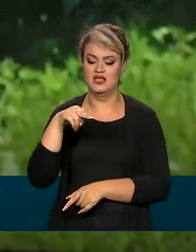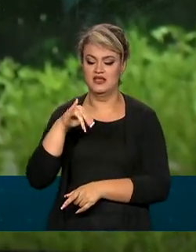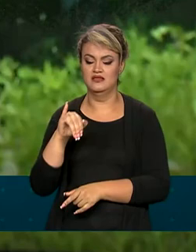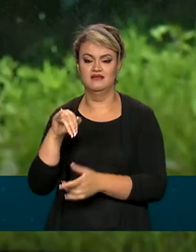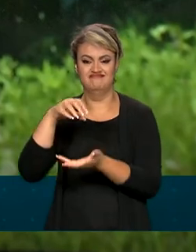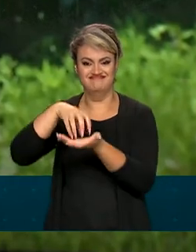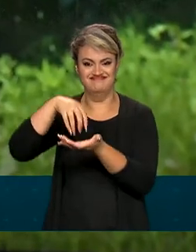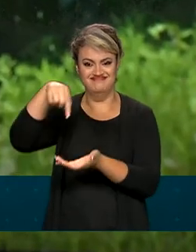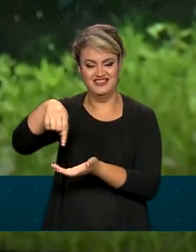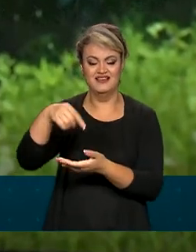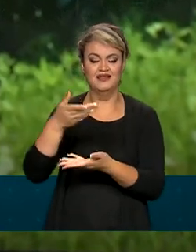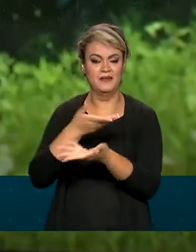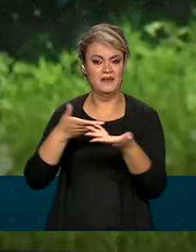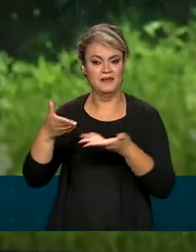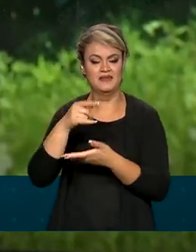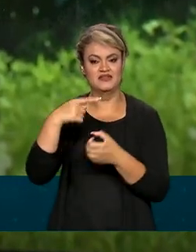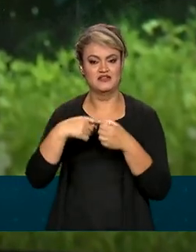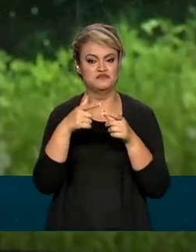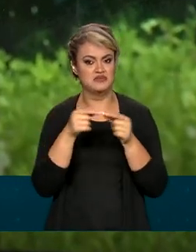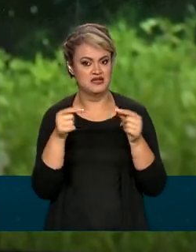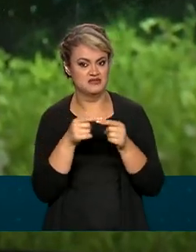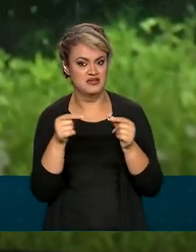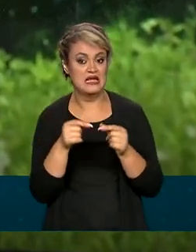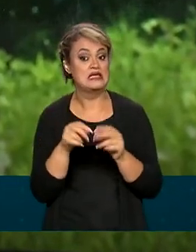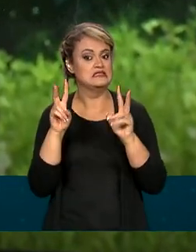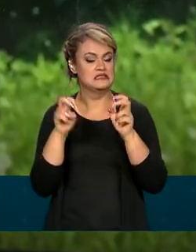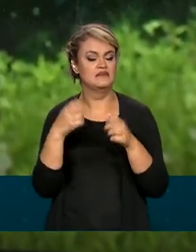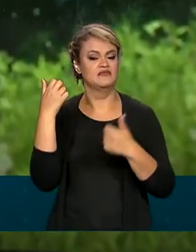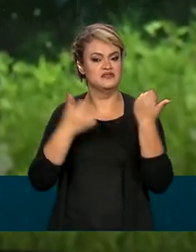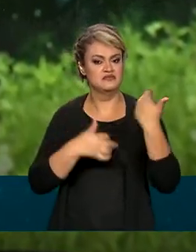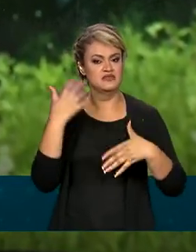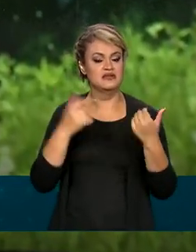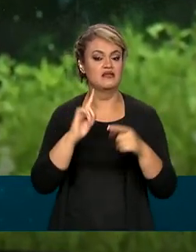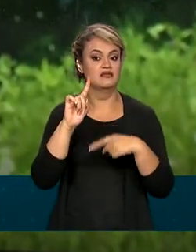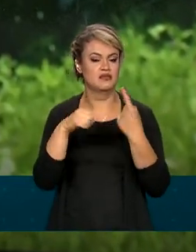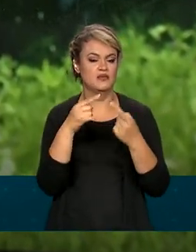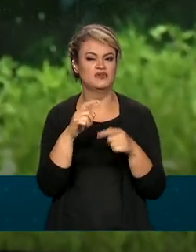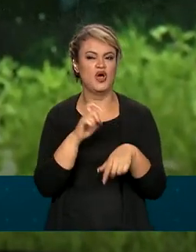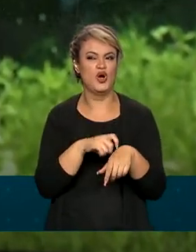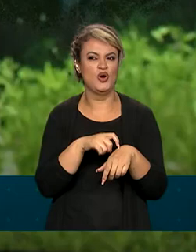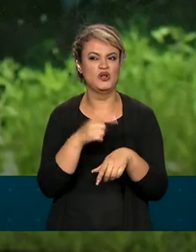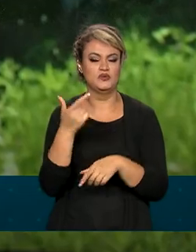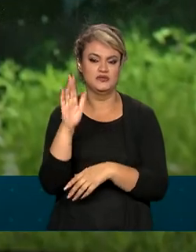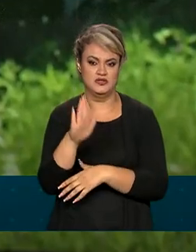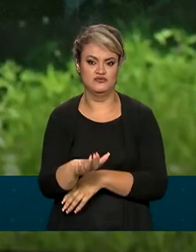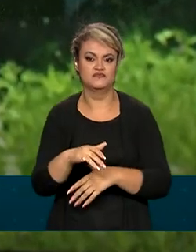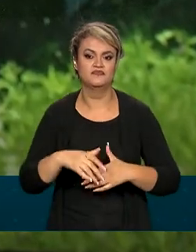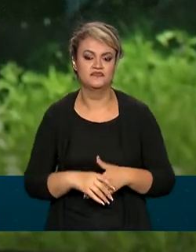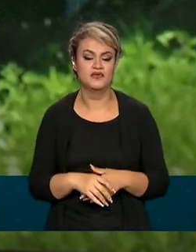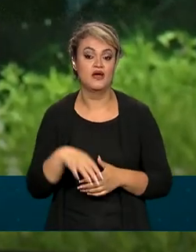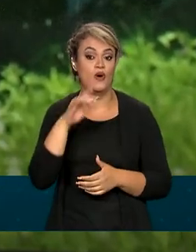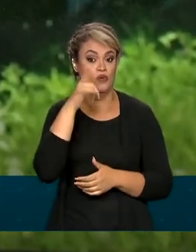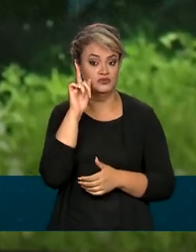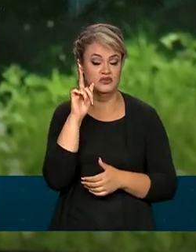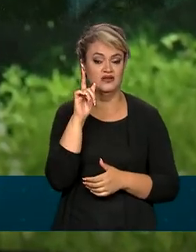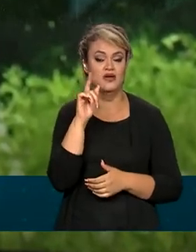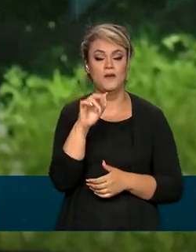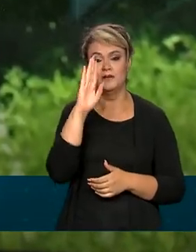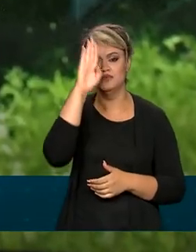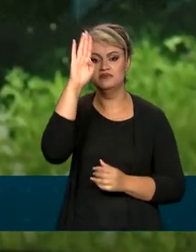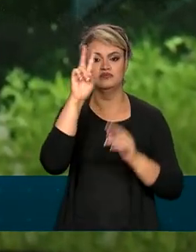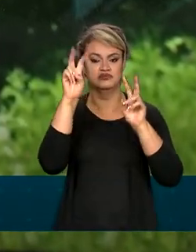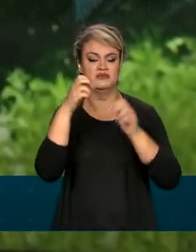cedia esses encontros aqui em Brasília. Esse é um tema que vai ser debatido mais tarde, por volta das duas da tarde. E ontem, o principal